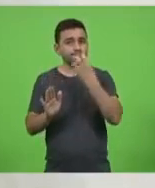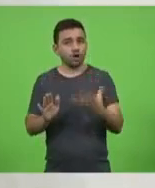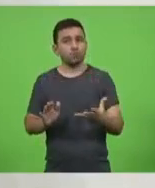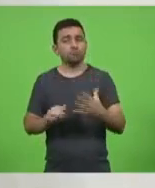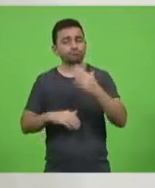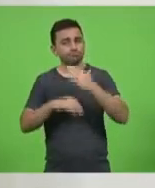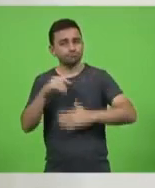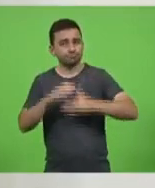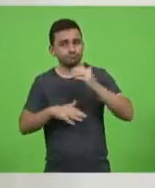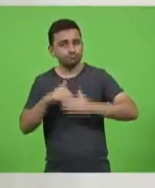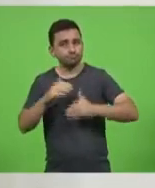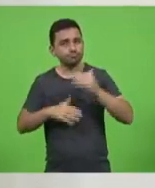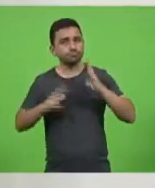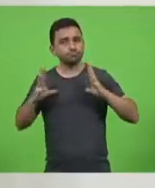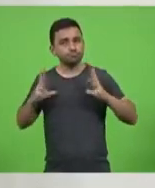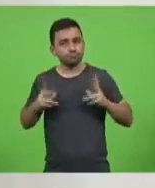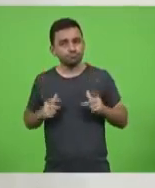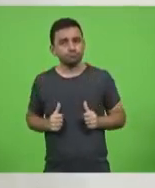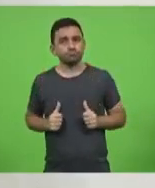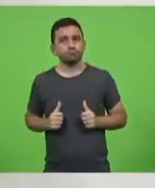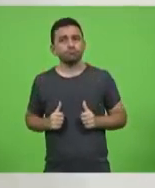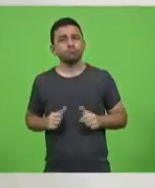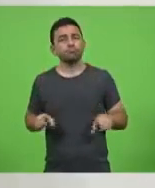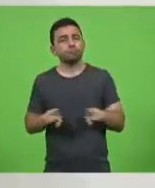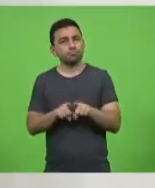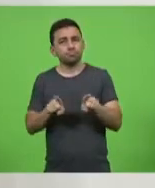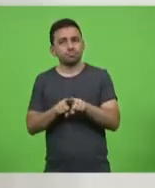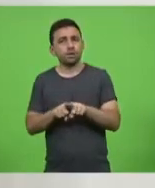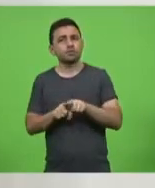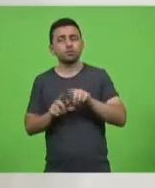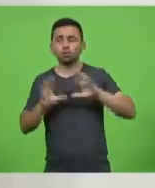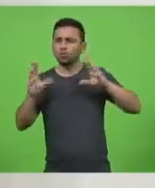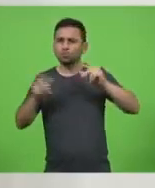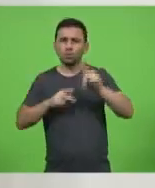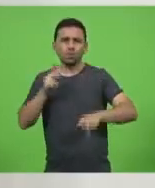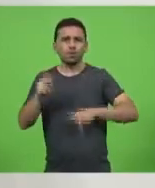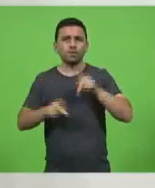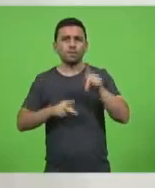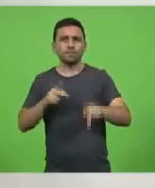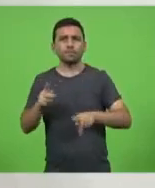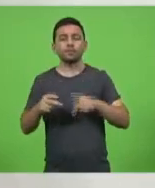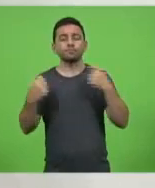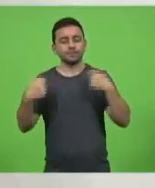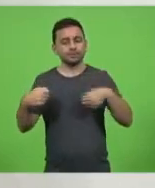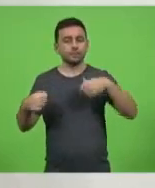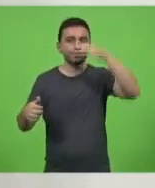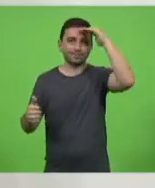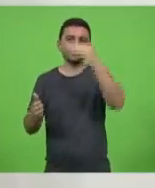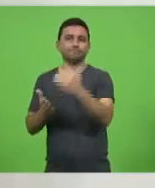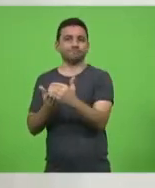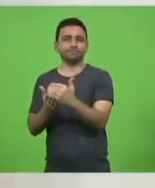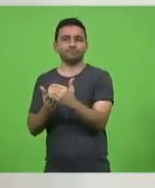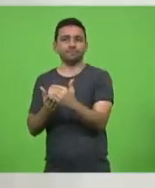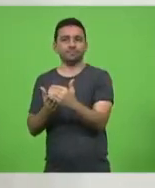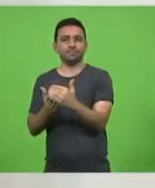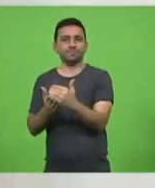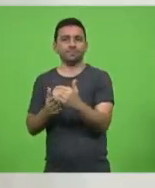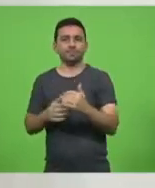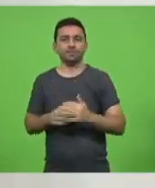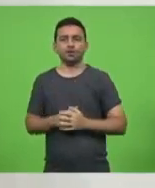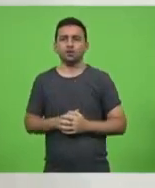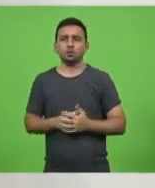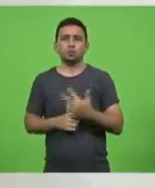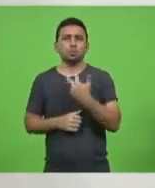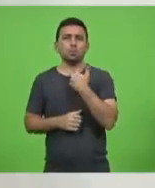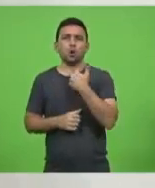sanitárias e toda a população deve praticar. Não podemos